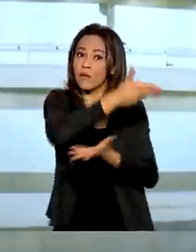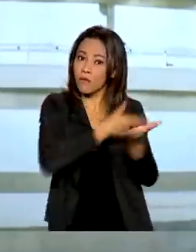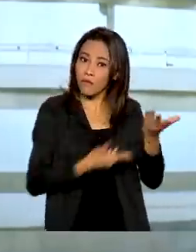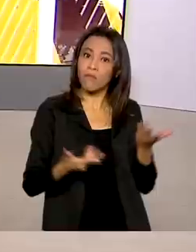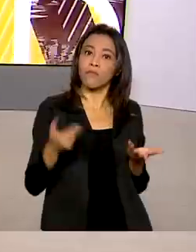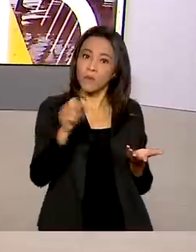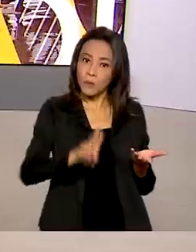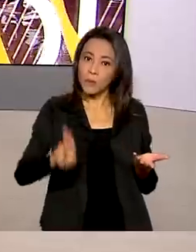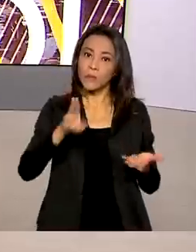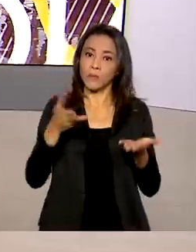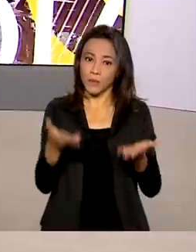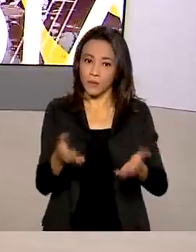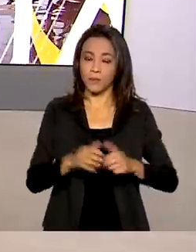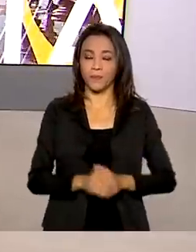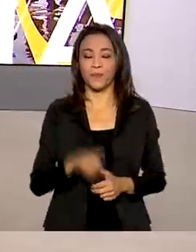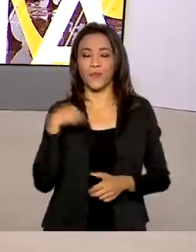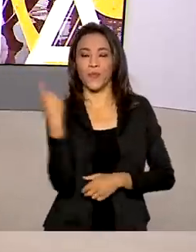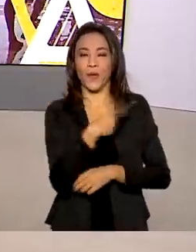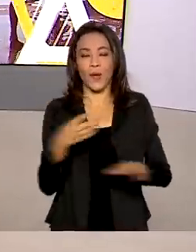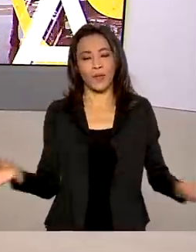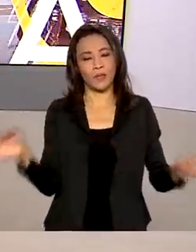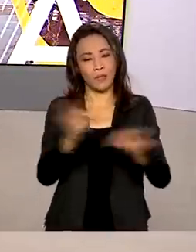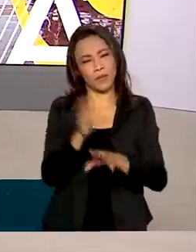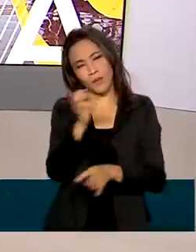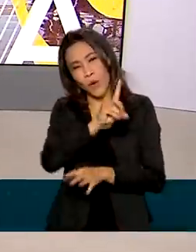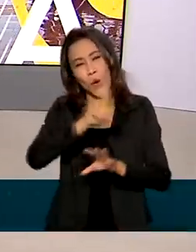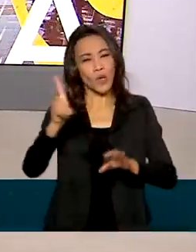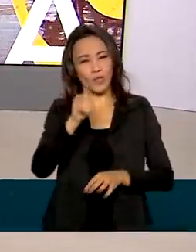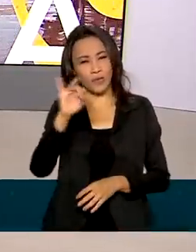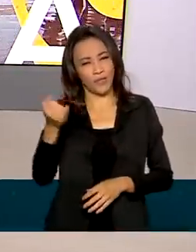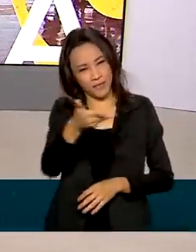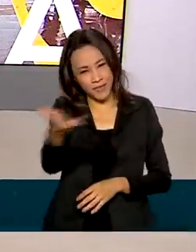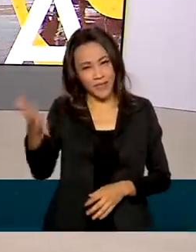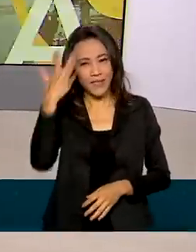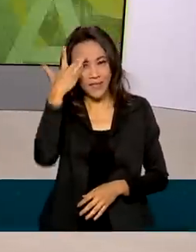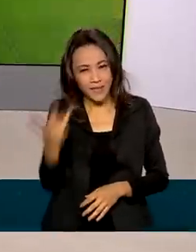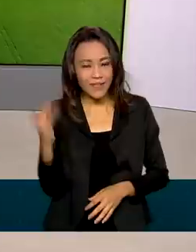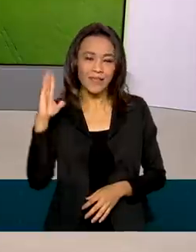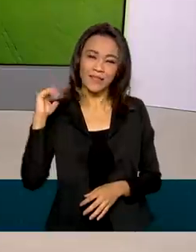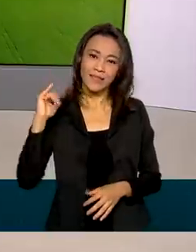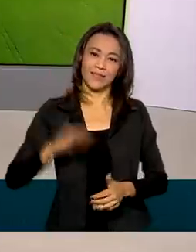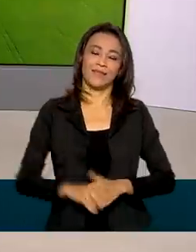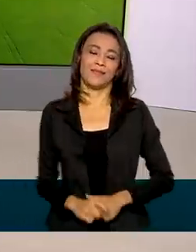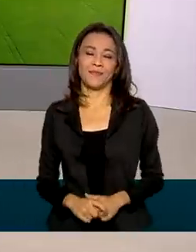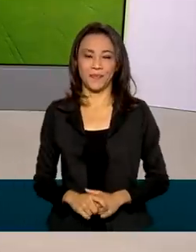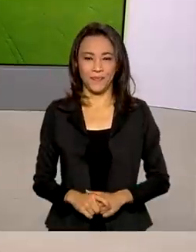aplicada. O Brasil em Dia fica por aqui. Um ótimo dia para você e até amanhã. Tchau, tchau!